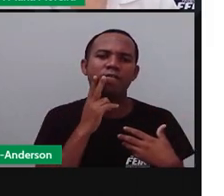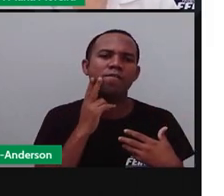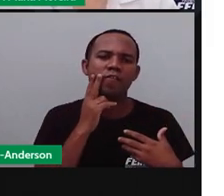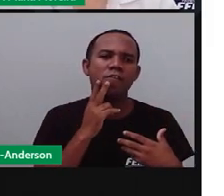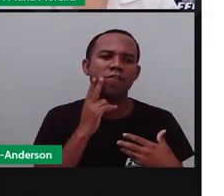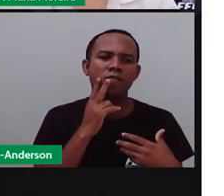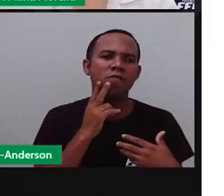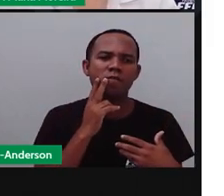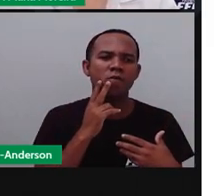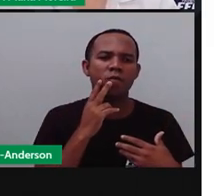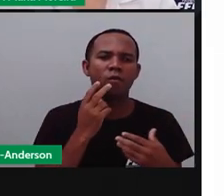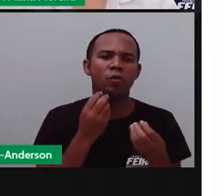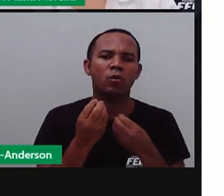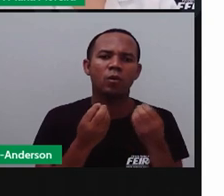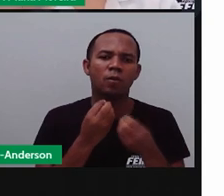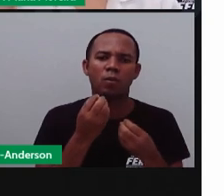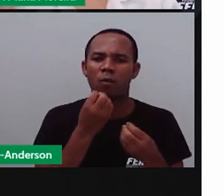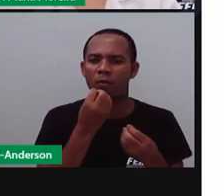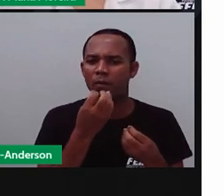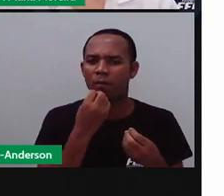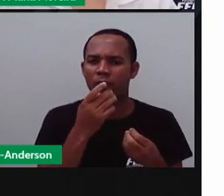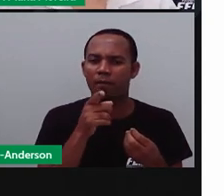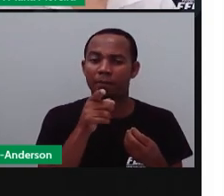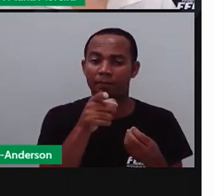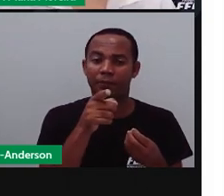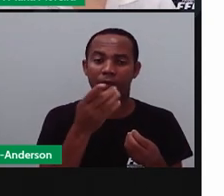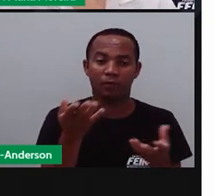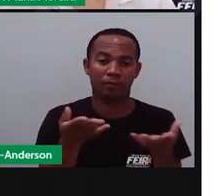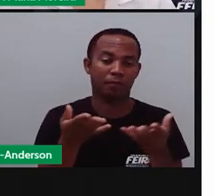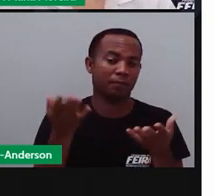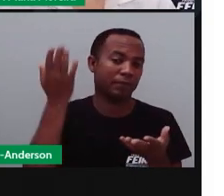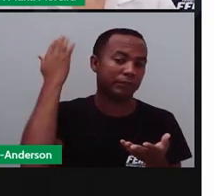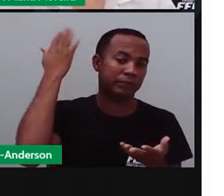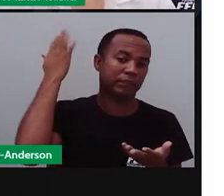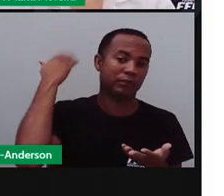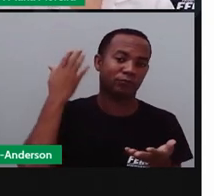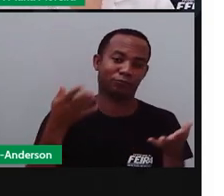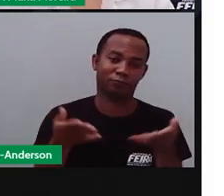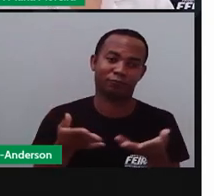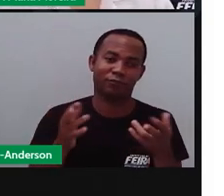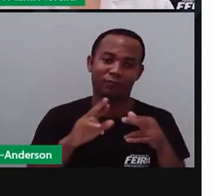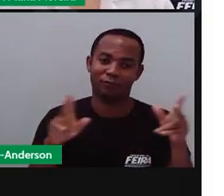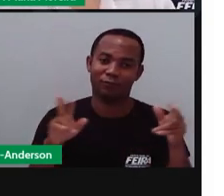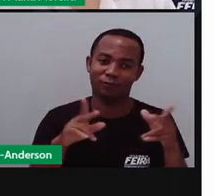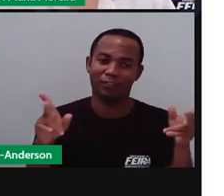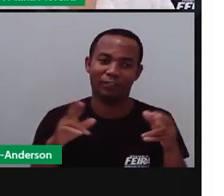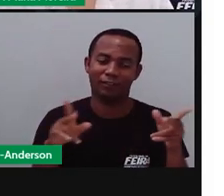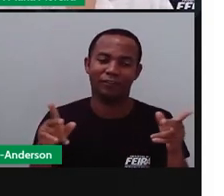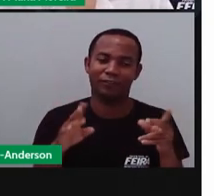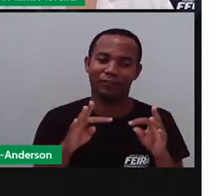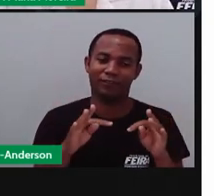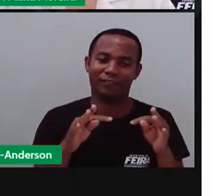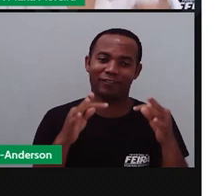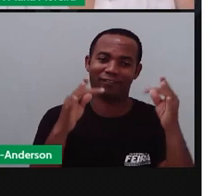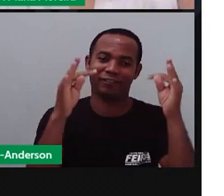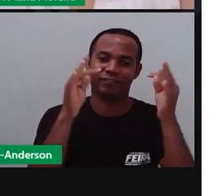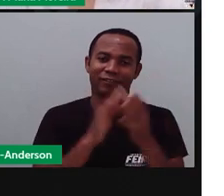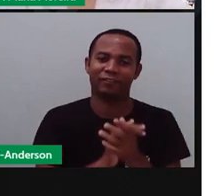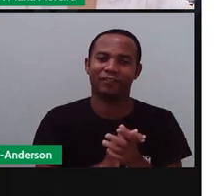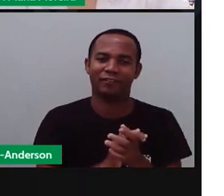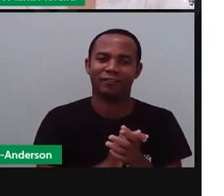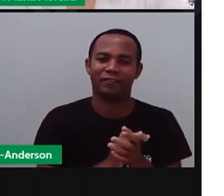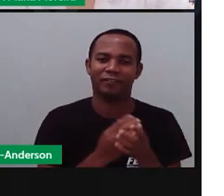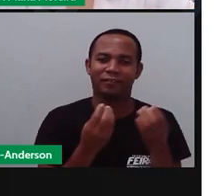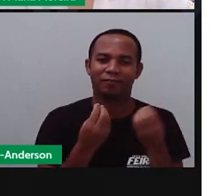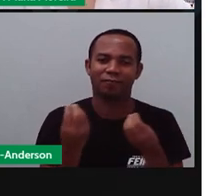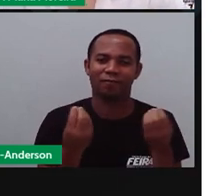produzido antigamente assim. Hoje não, hoje tem todo o maquinário, tem toda a preparação pra se produzir o vinho. Mas antigamente, e aí eles